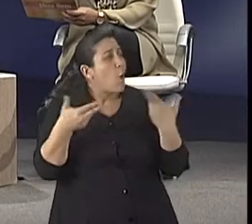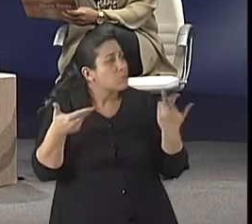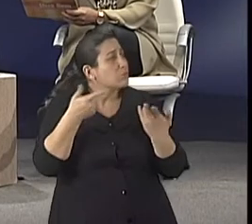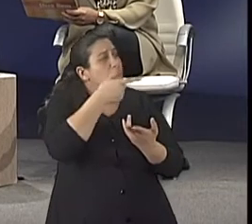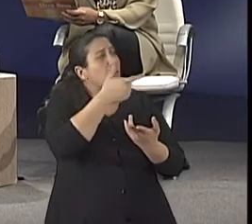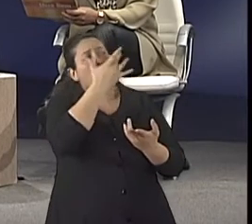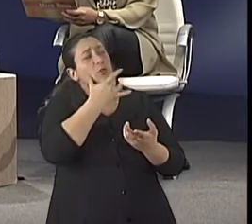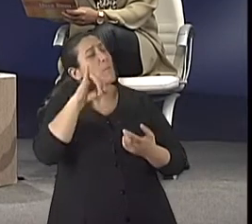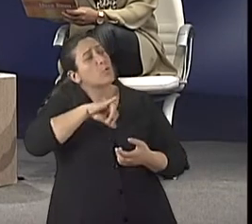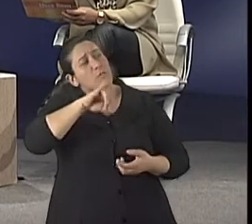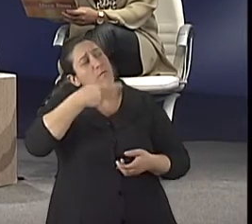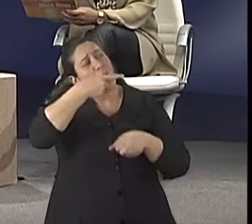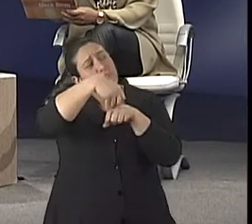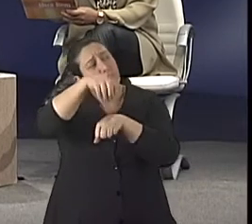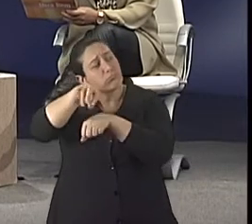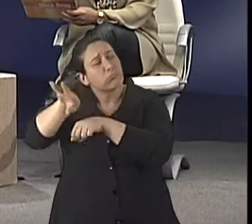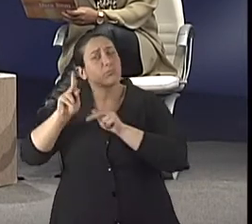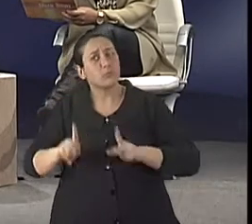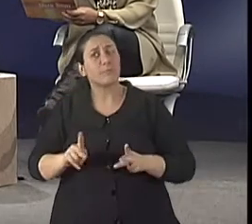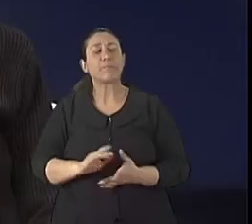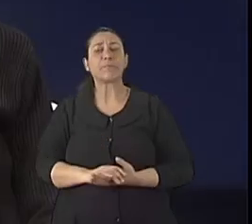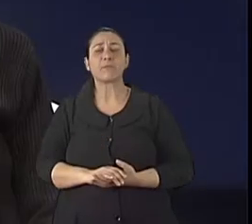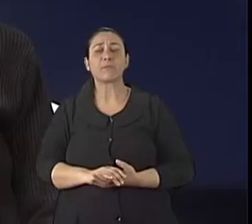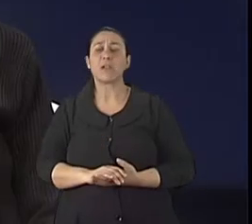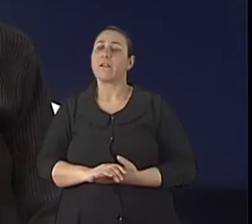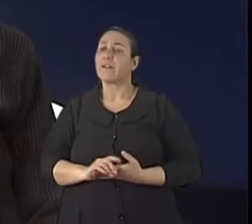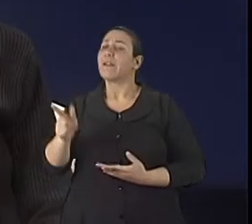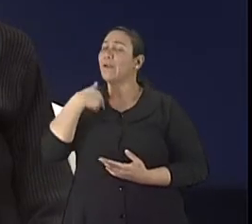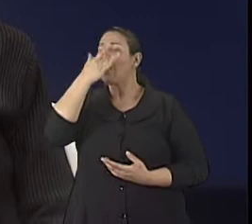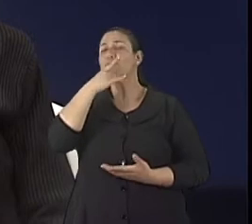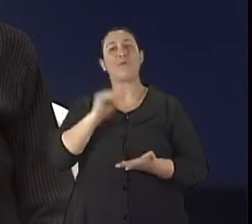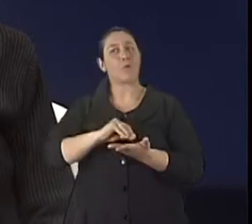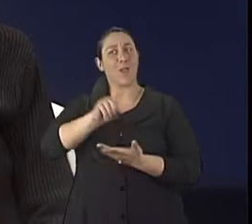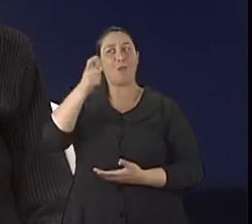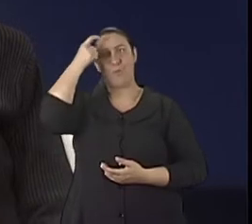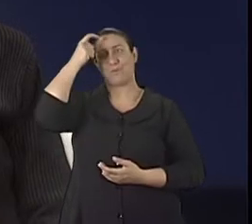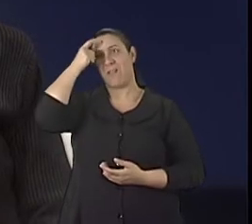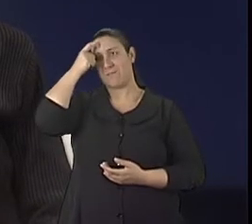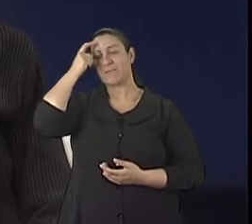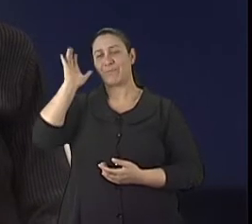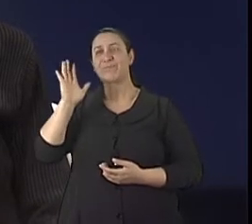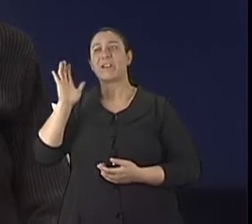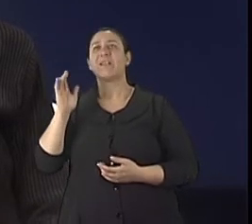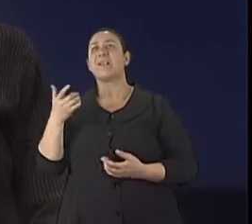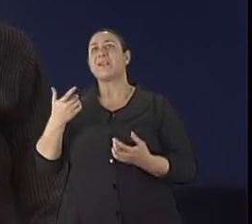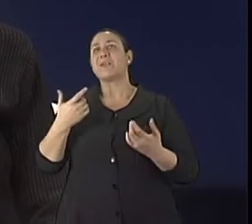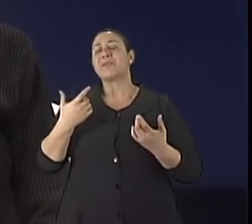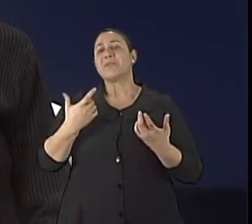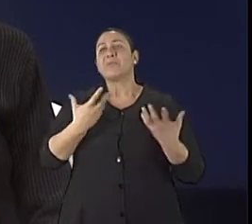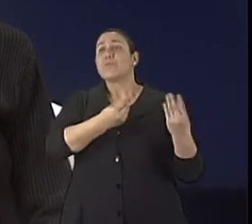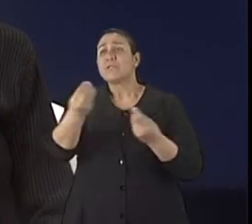faltou para a gente dar uma dica para as pessoas? Eu acho que falta um pouco a consciência, né? Das construtoras, como a gente mesmo comentou, né?